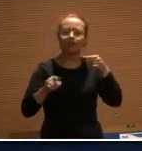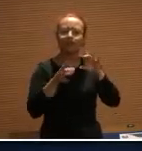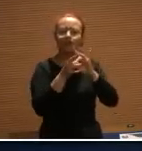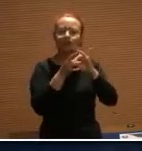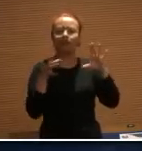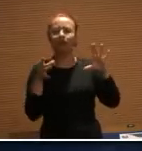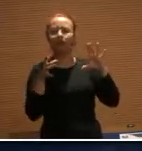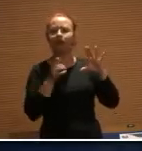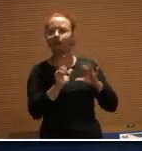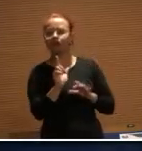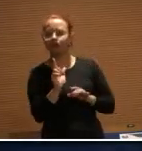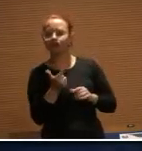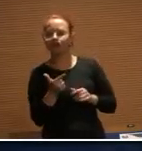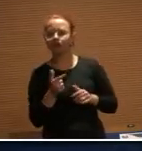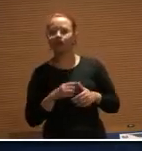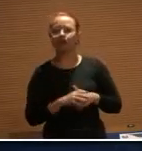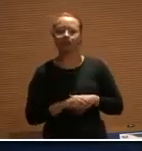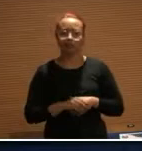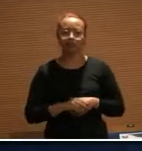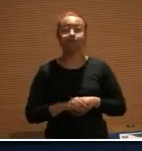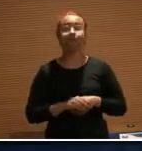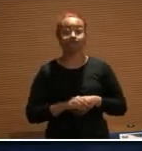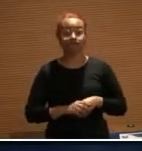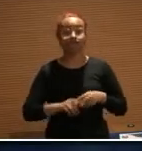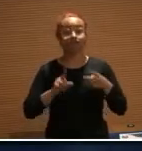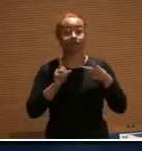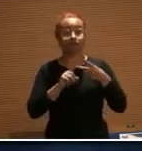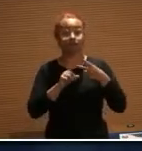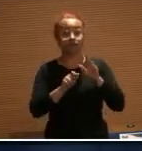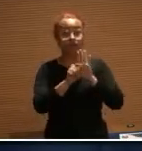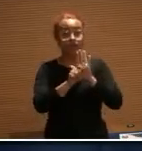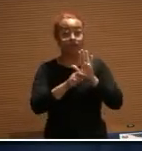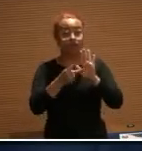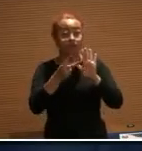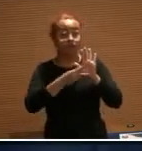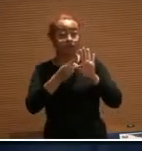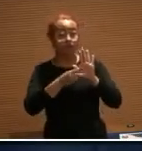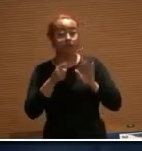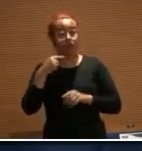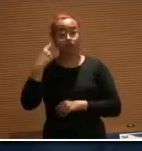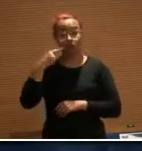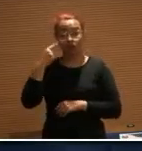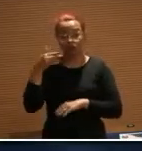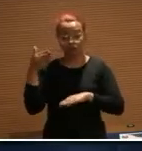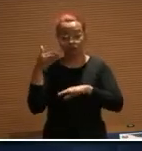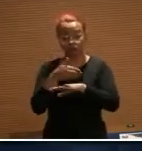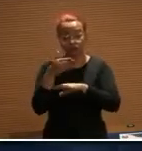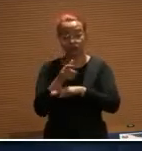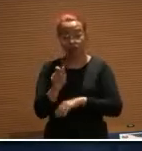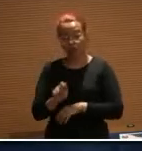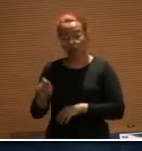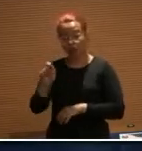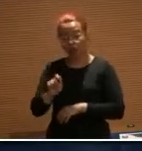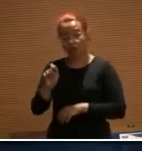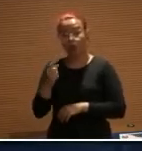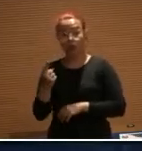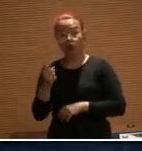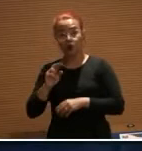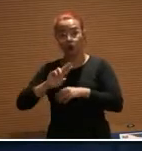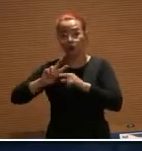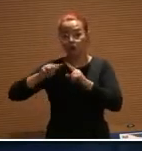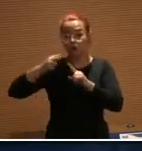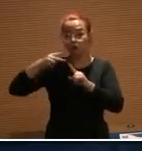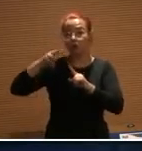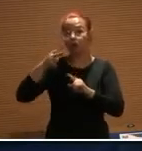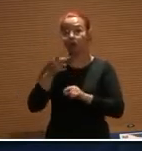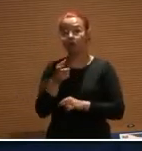No artigo 2º, a intenção do legislador é que o advogado possa participar de uma ou mais sociedade de advogados com a intenção,